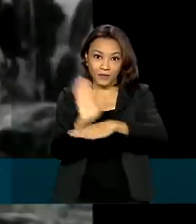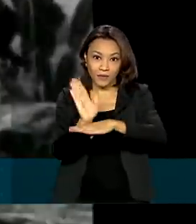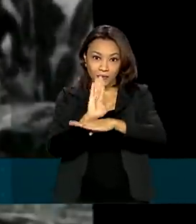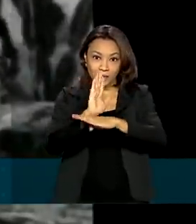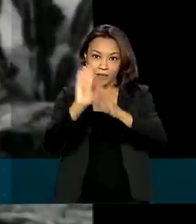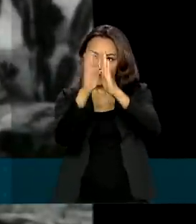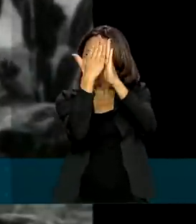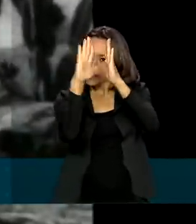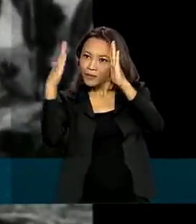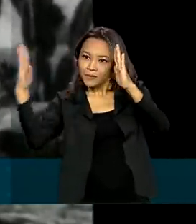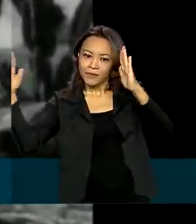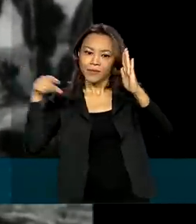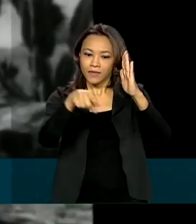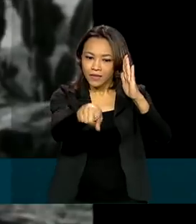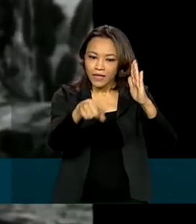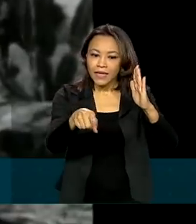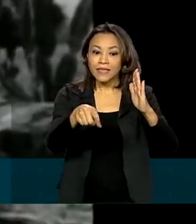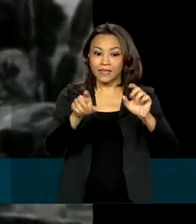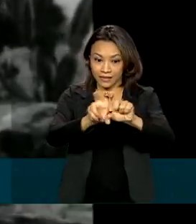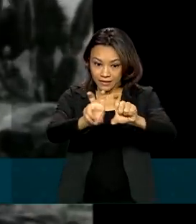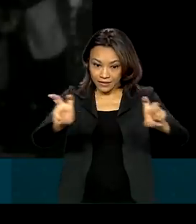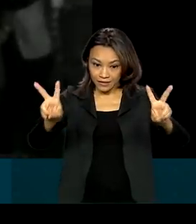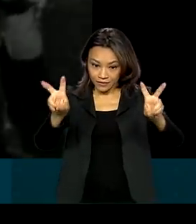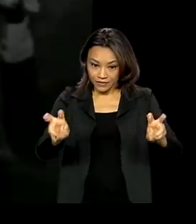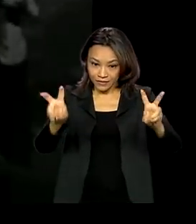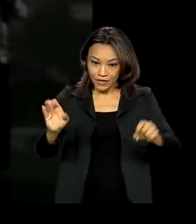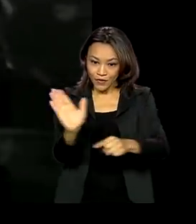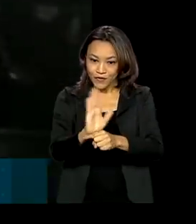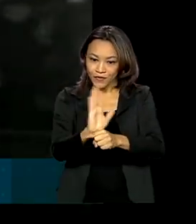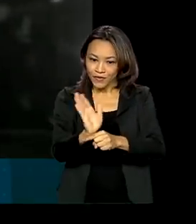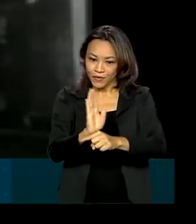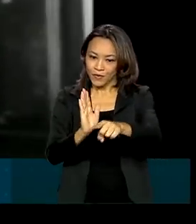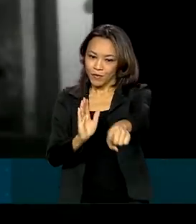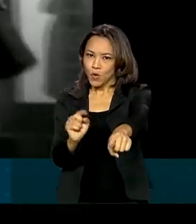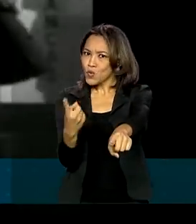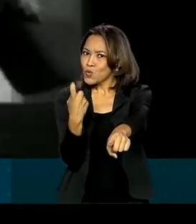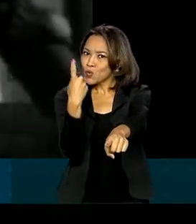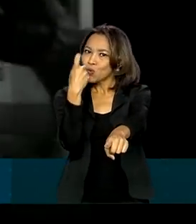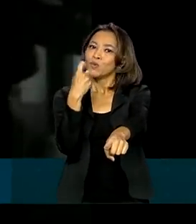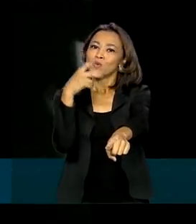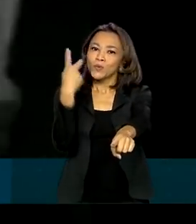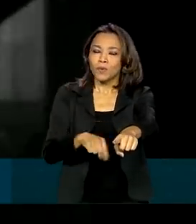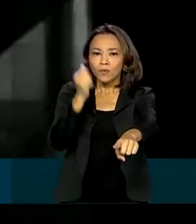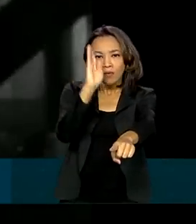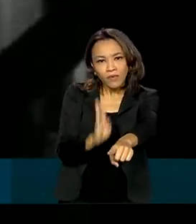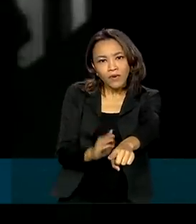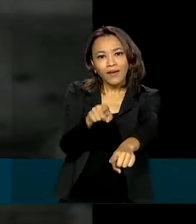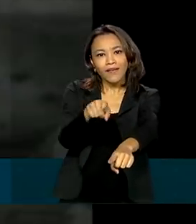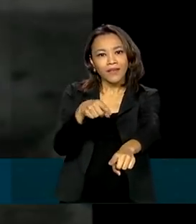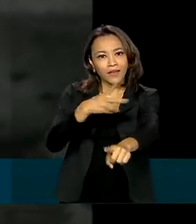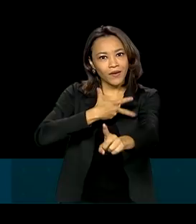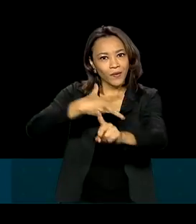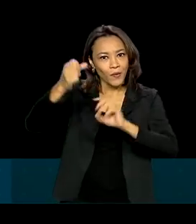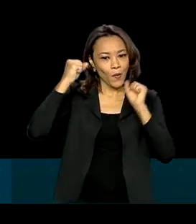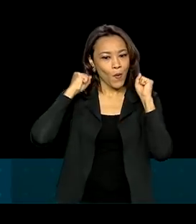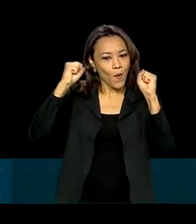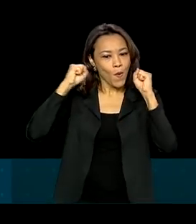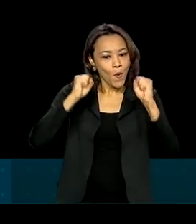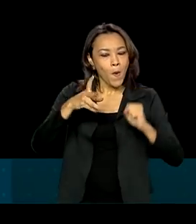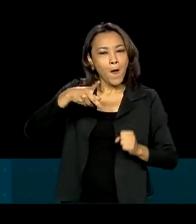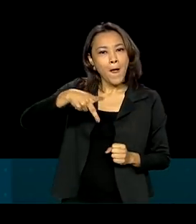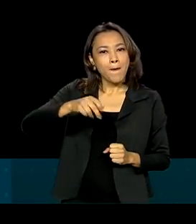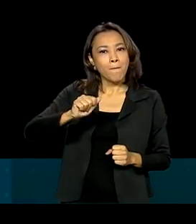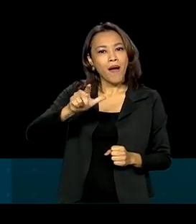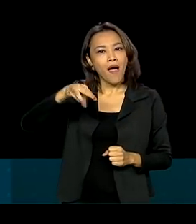promessas do cineasta paulista Anselmo Duarte. O único filme brasileiro que ganhou a palma de ouro no